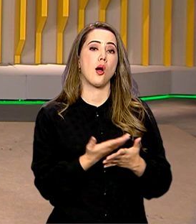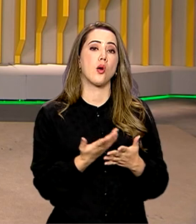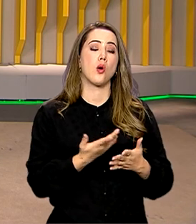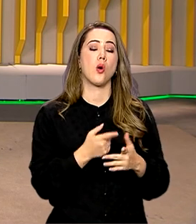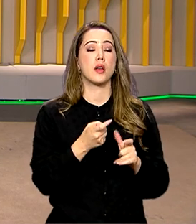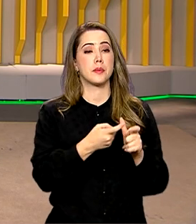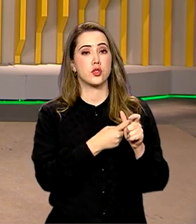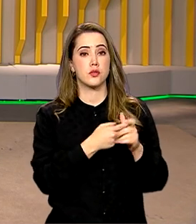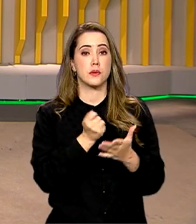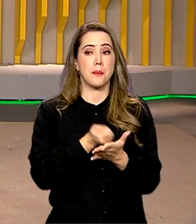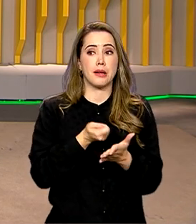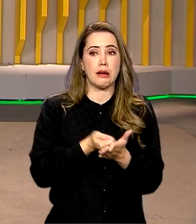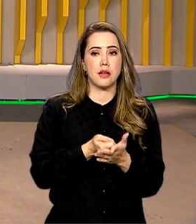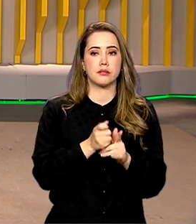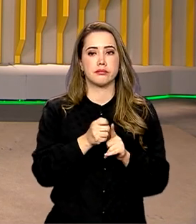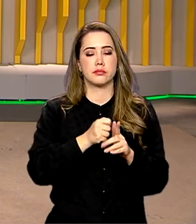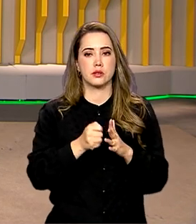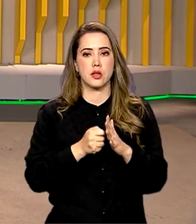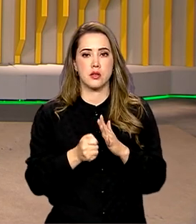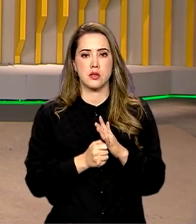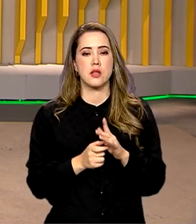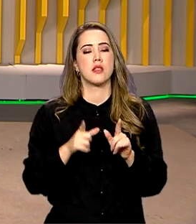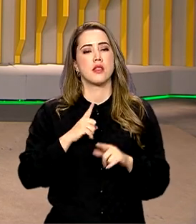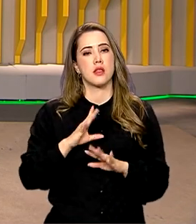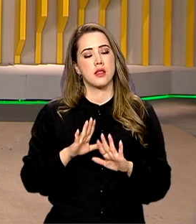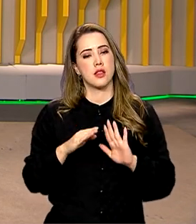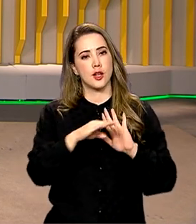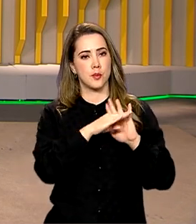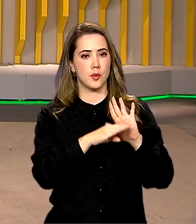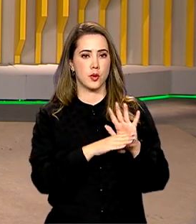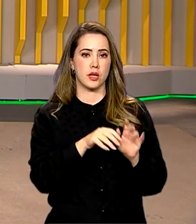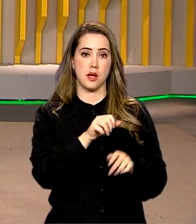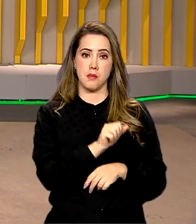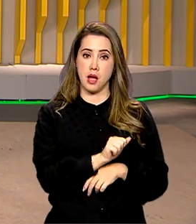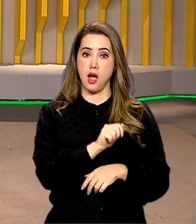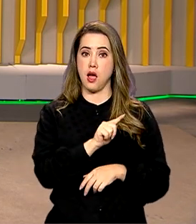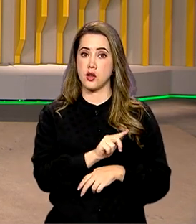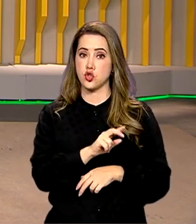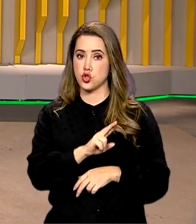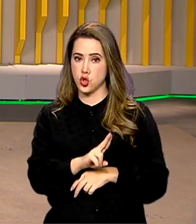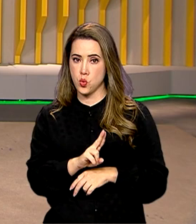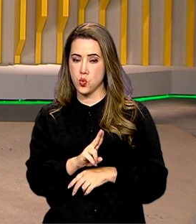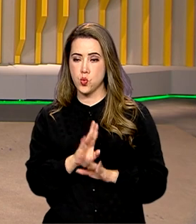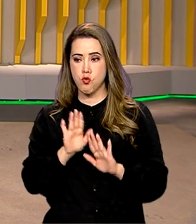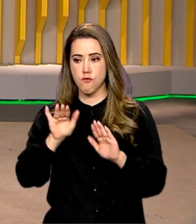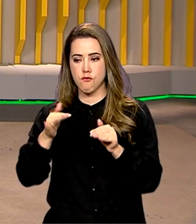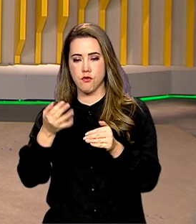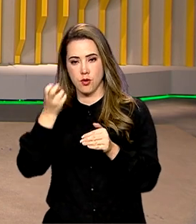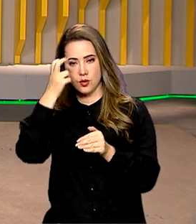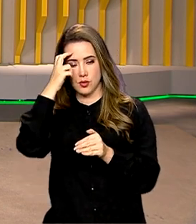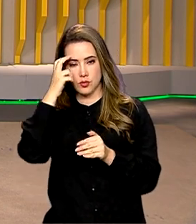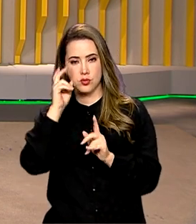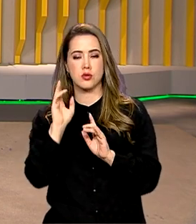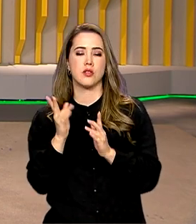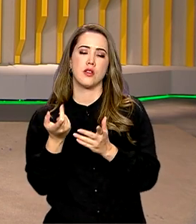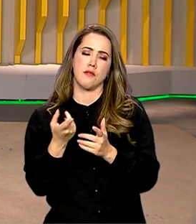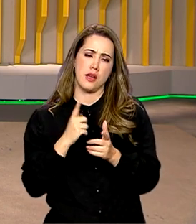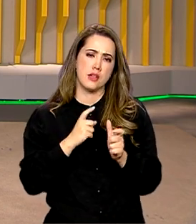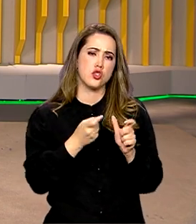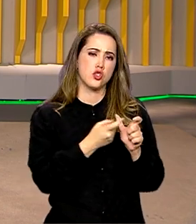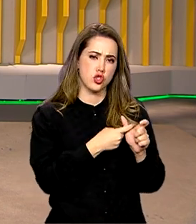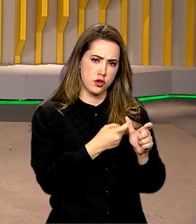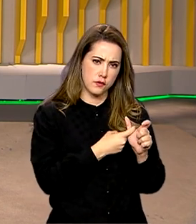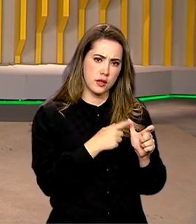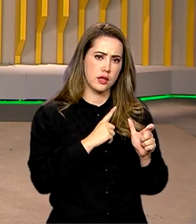lançado hoje o projeto AGU ProCultura, que vai renegociar com a Administração Pública Federal débitos com